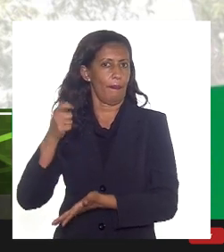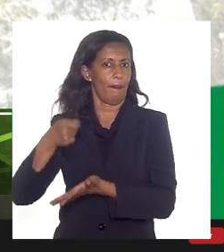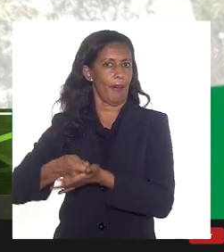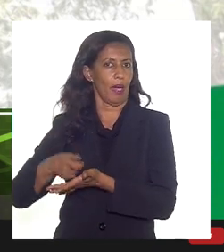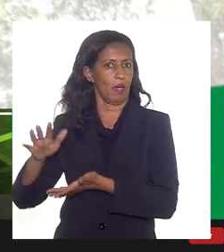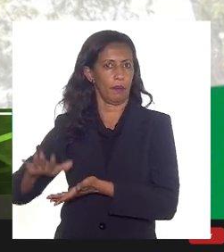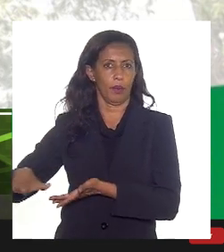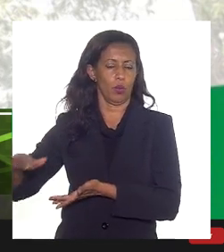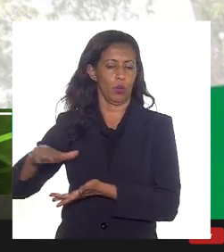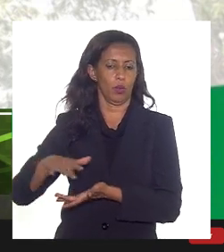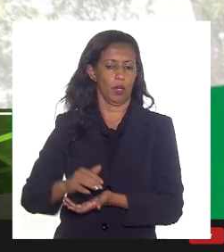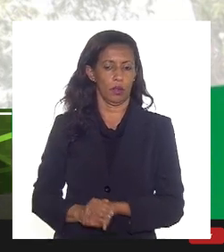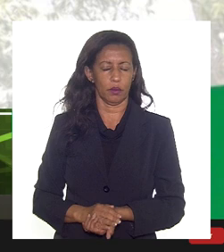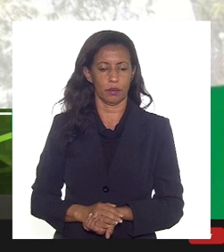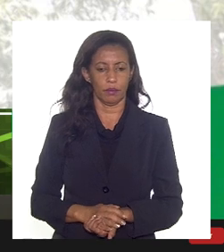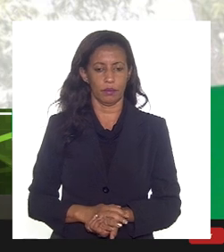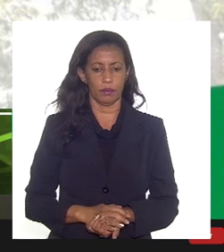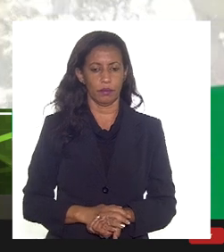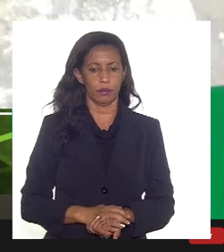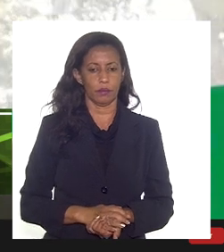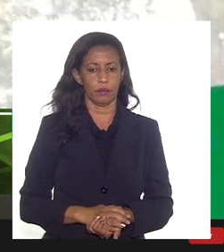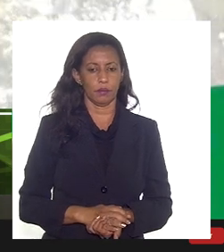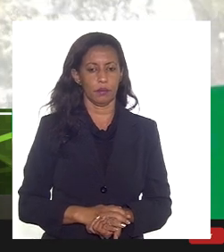aquele campo ou royalties como o que é